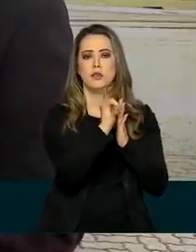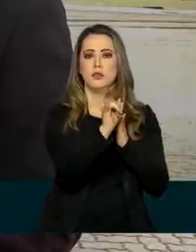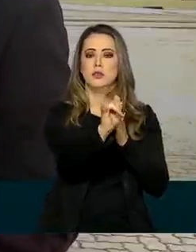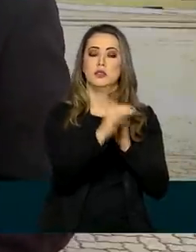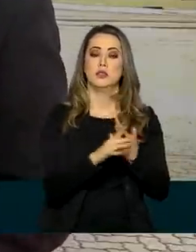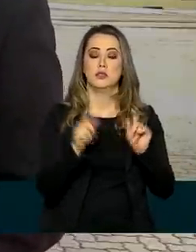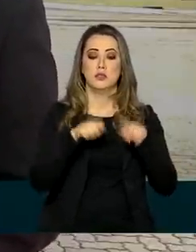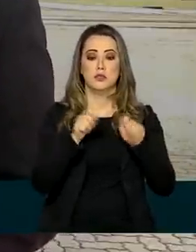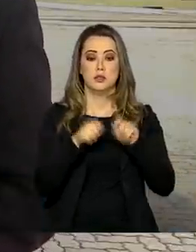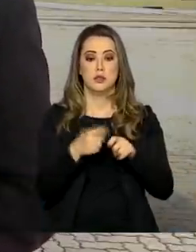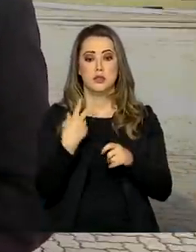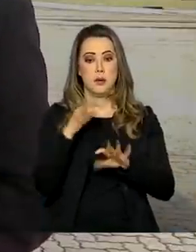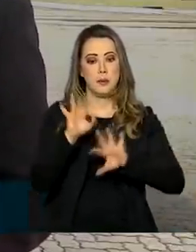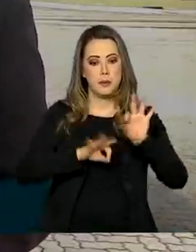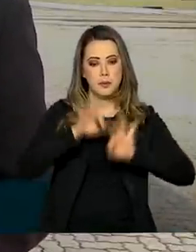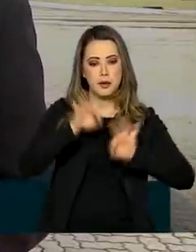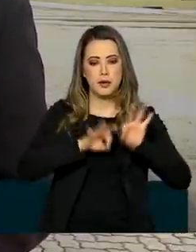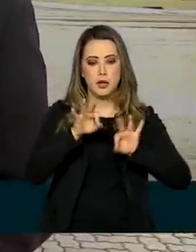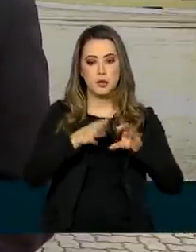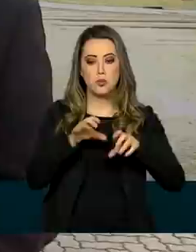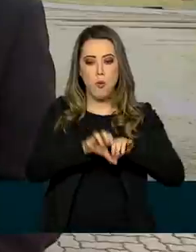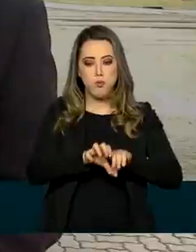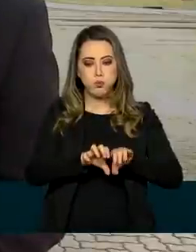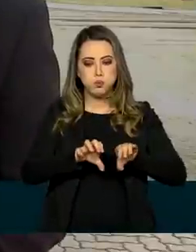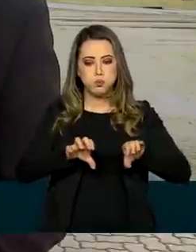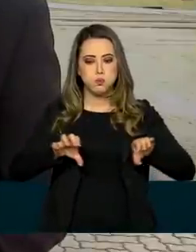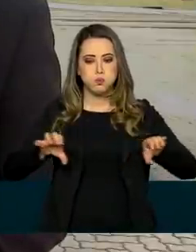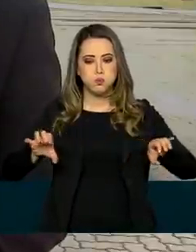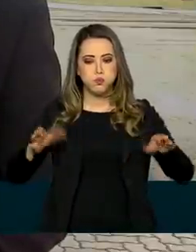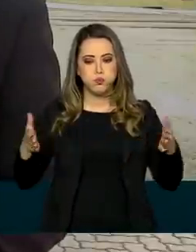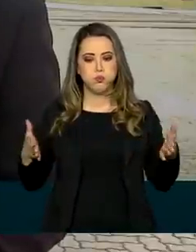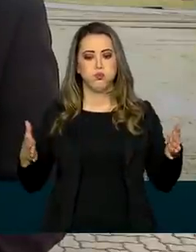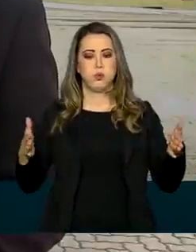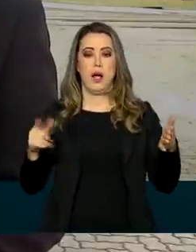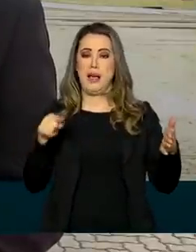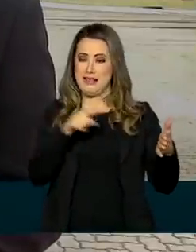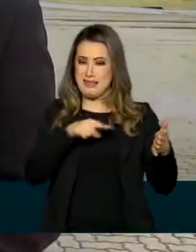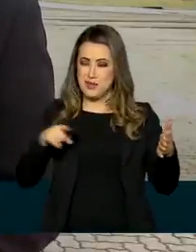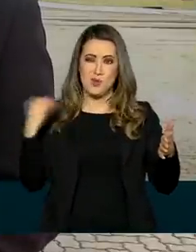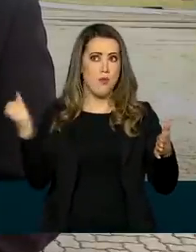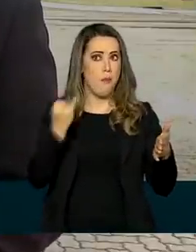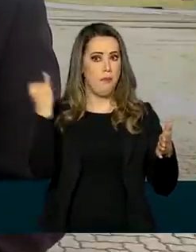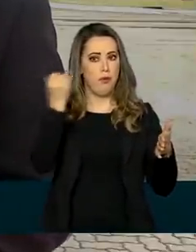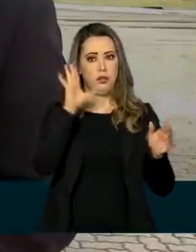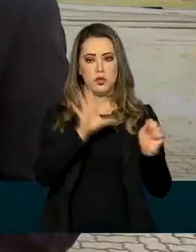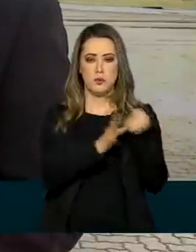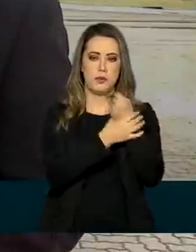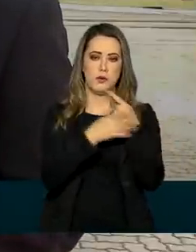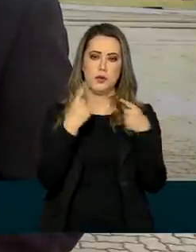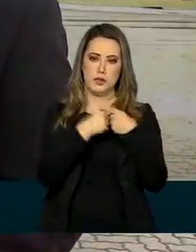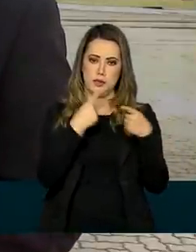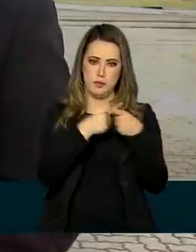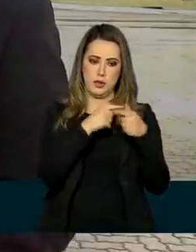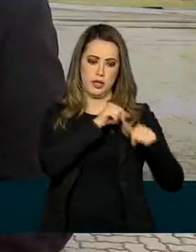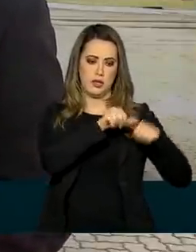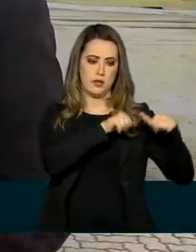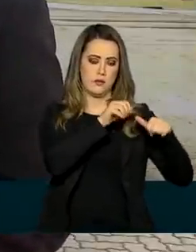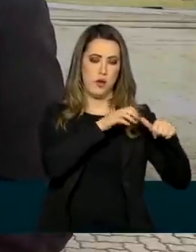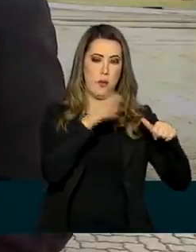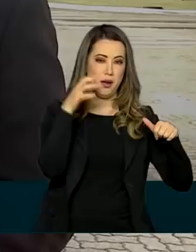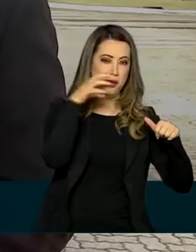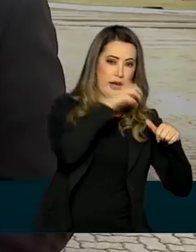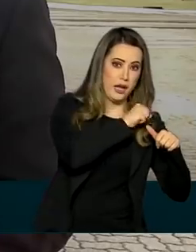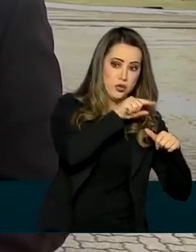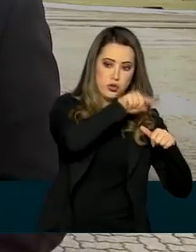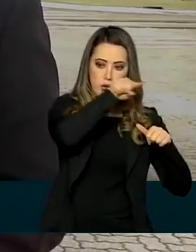acumuladores, que vão ser instalados na usina de Angra 3. São peças fundamentais para a segurança, porque servem para resfriar o setor